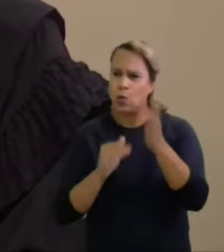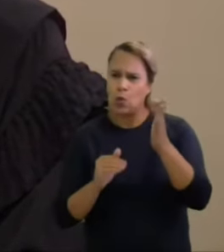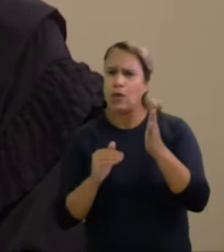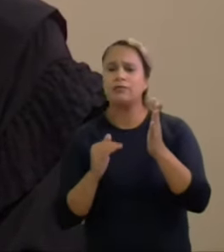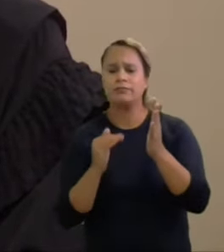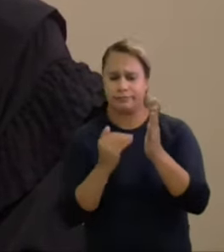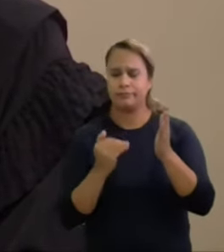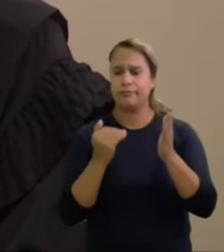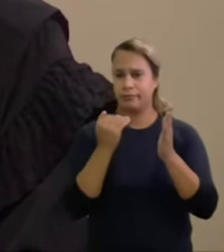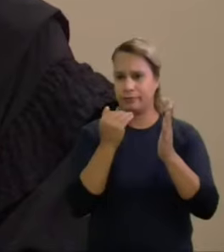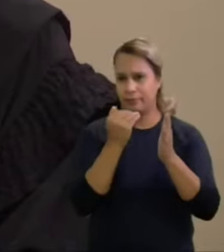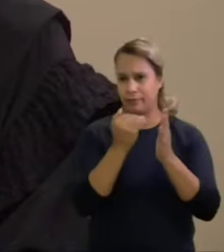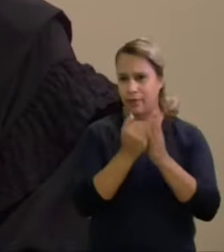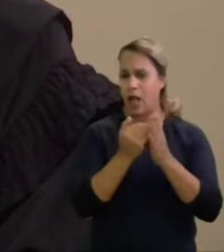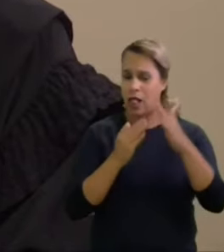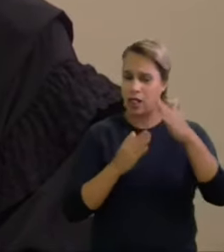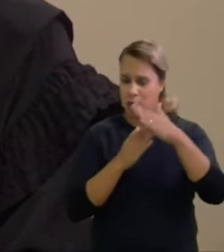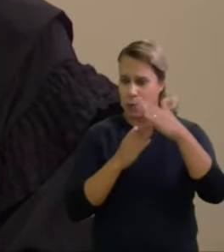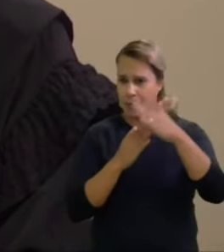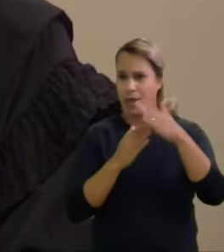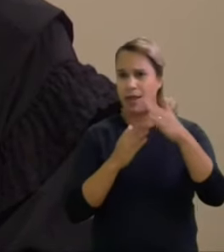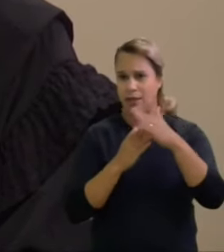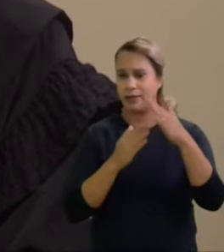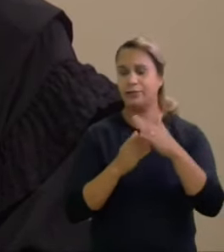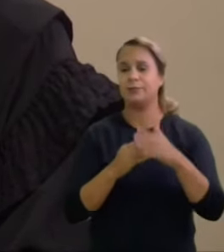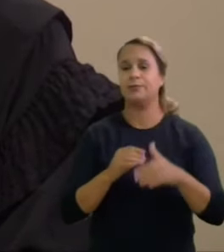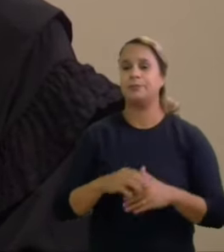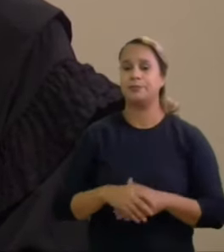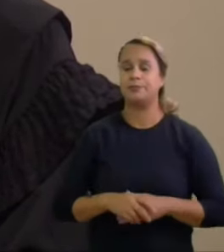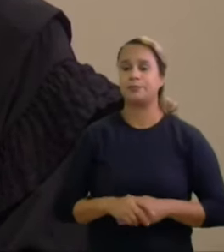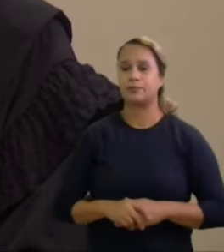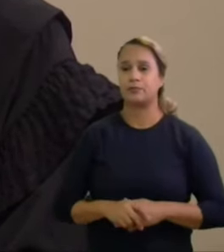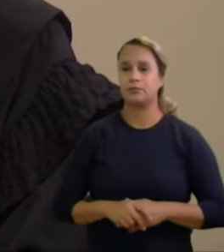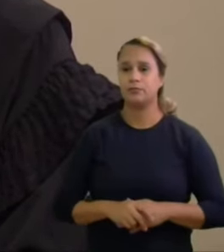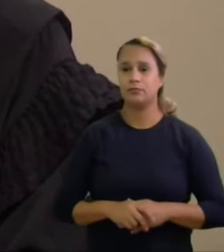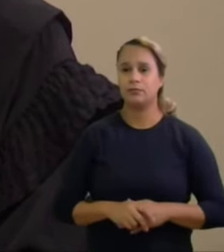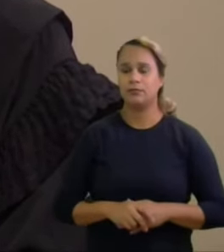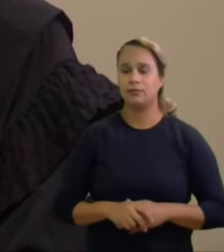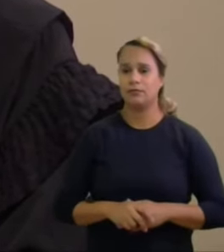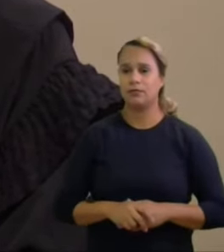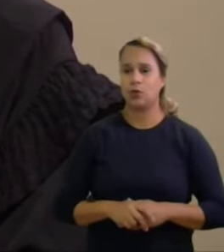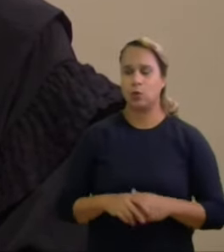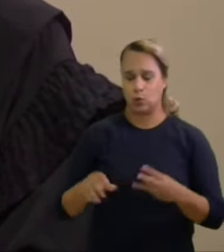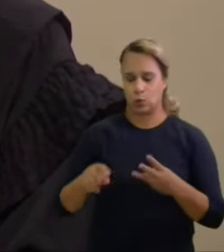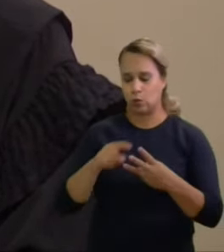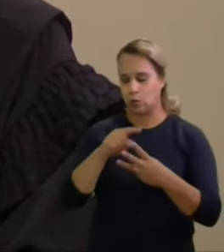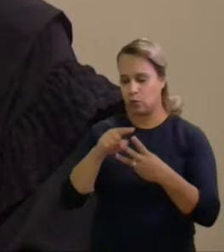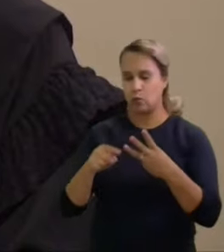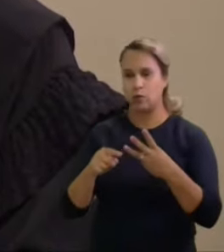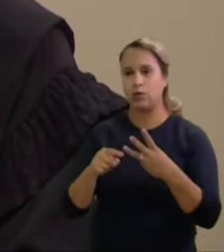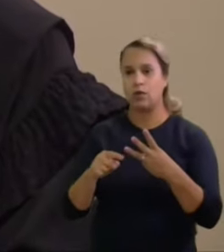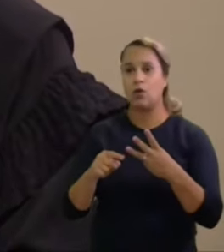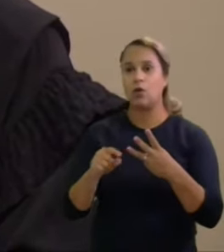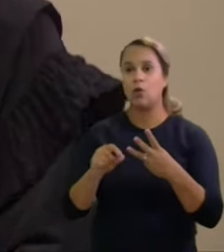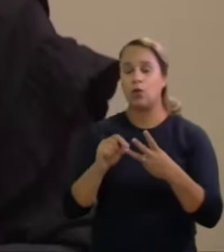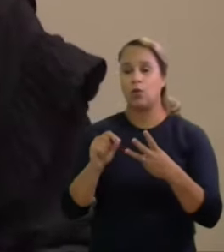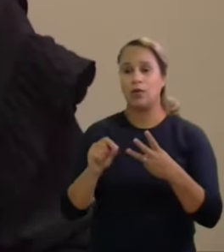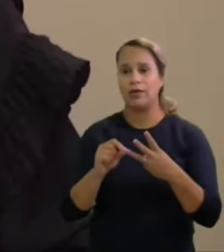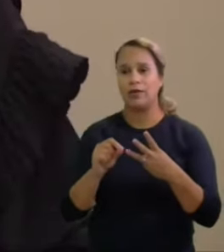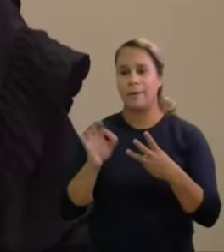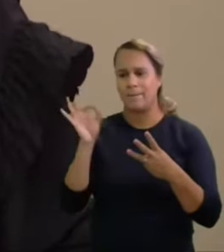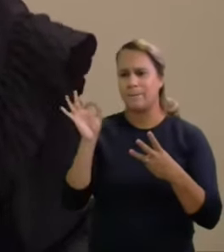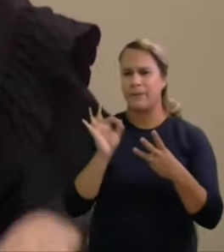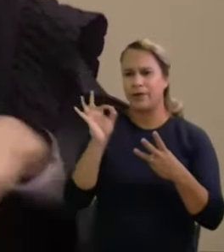em comparação ao período de campanha do próprio investigado e dos dois adversários mais bem colocados no certame eleitoral o percentual